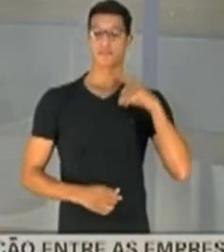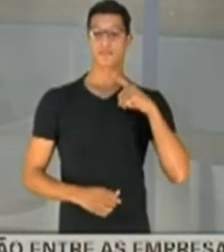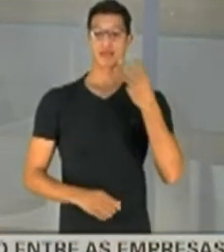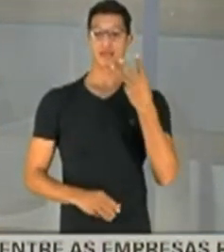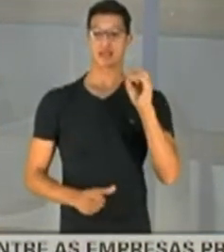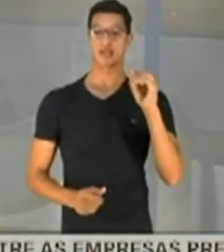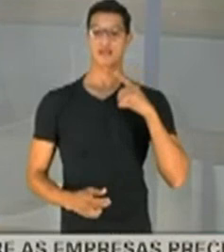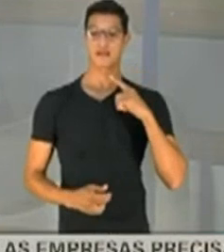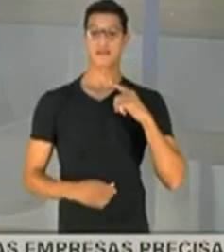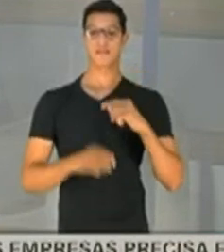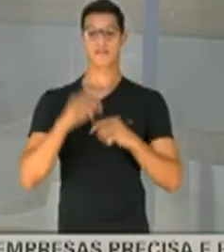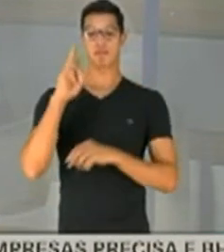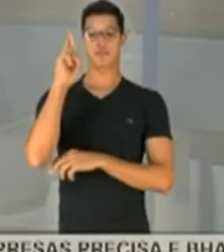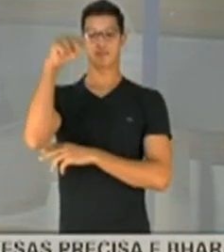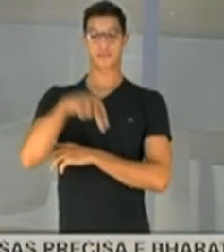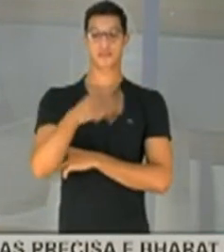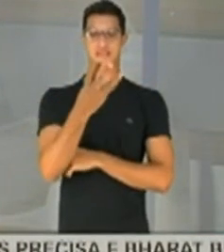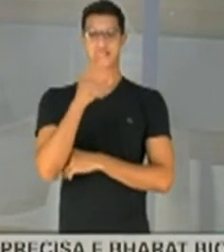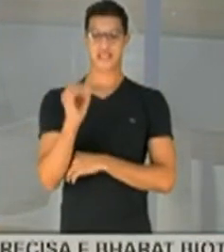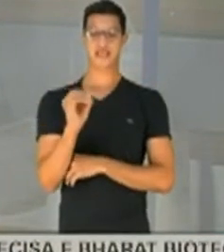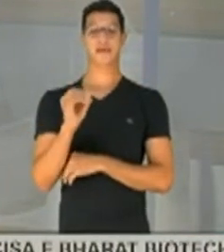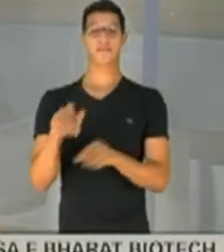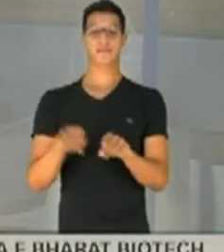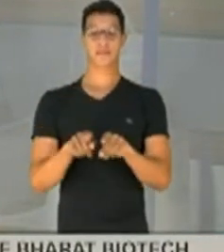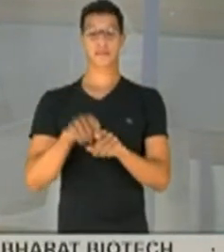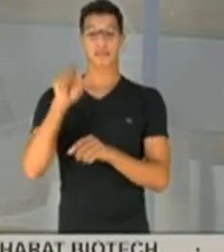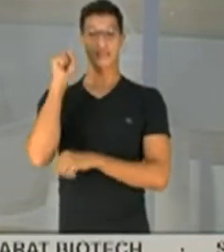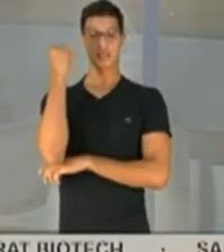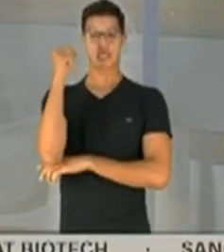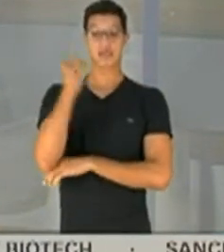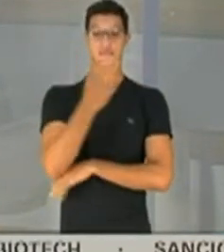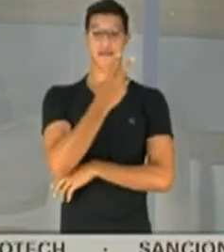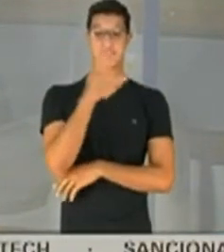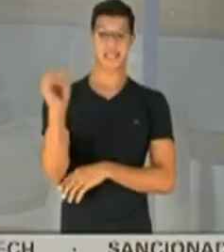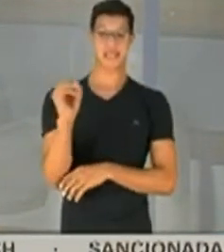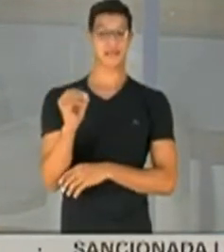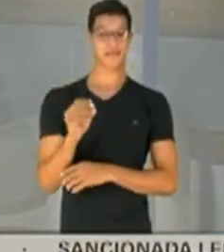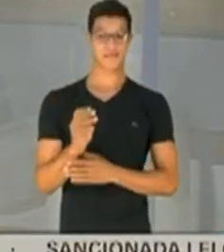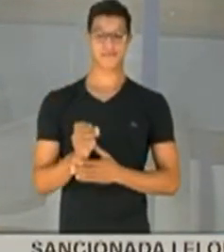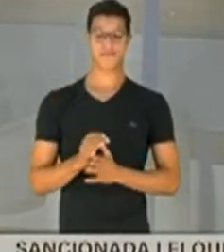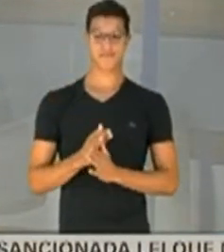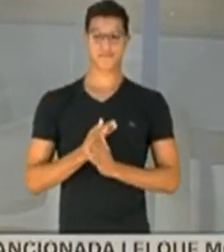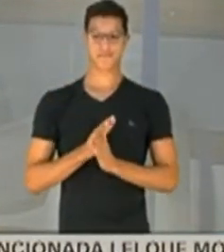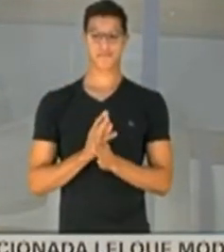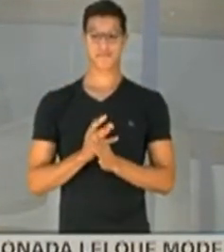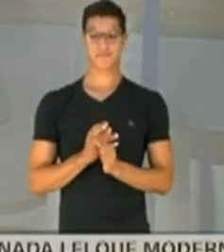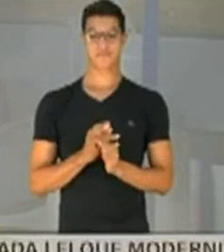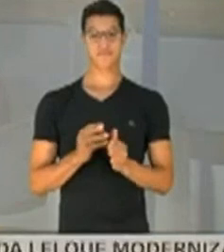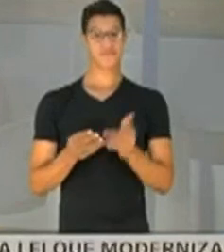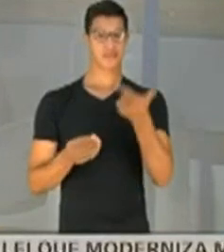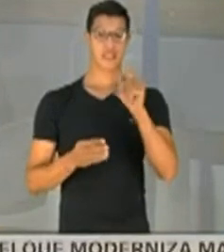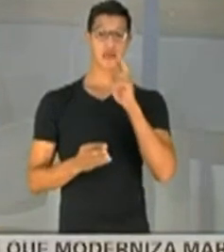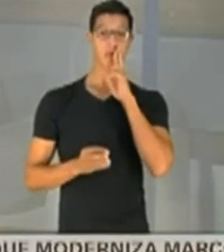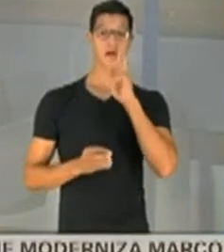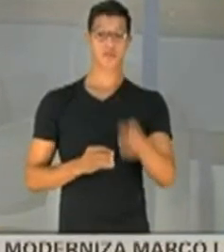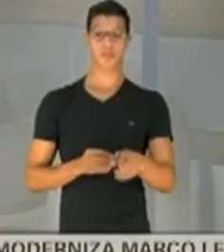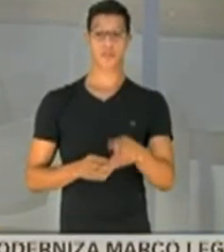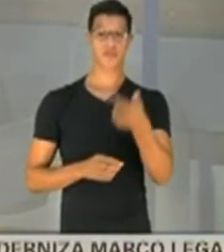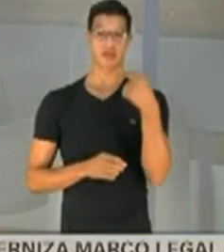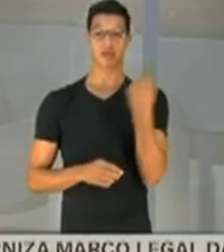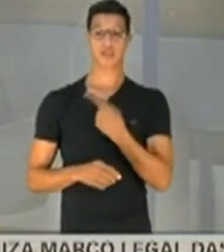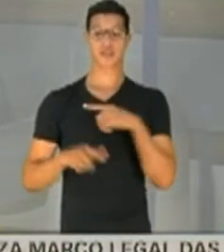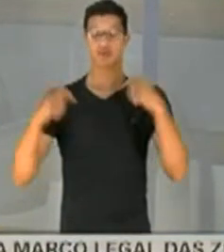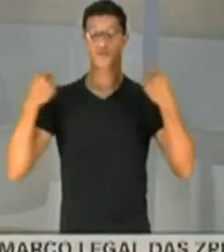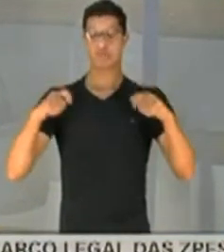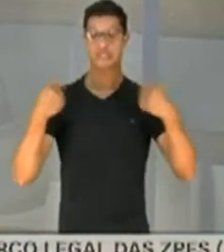30 respiradores. Rio Grande do Norte, 30. Sergipe, 30 respiradores. Sem resposta. A gente